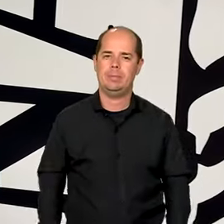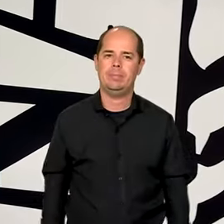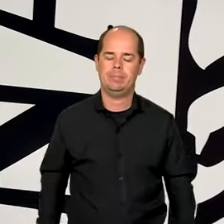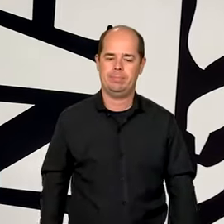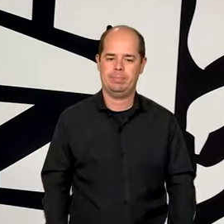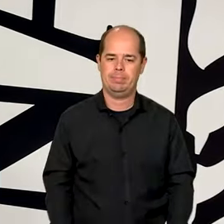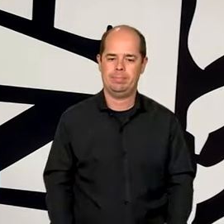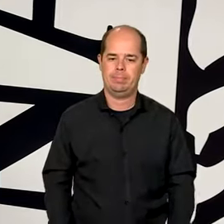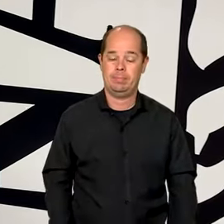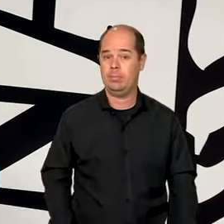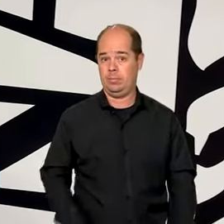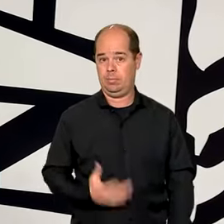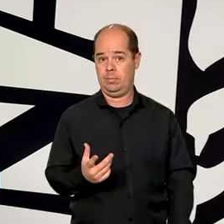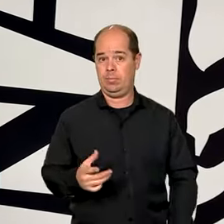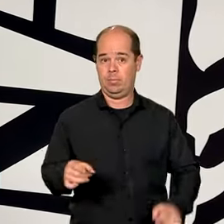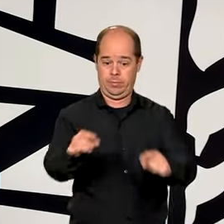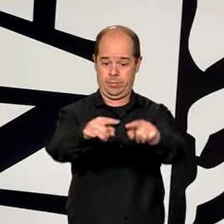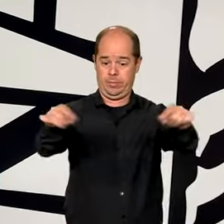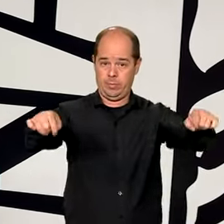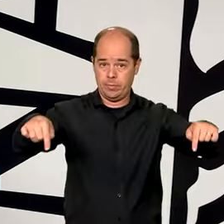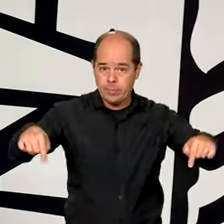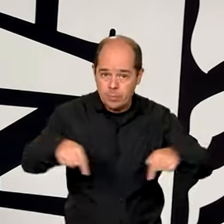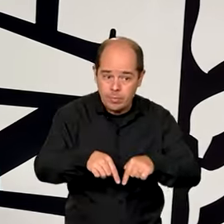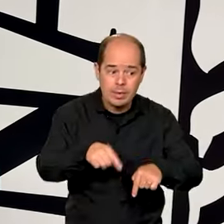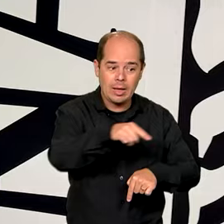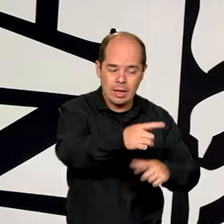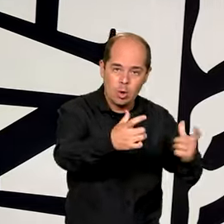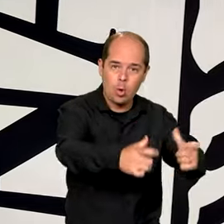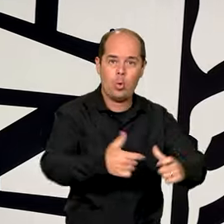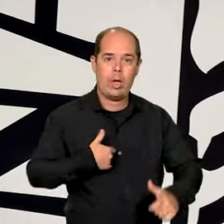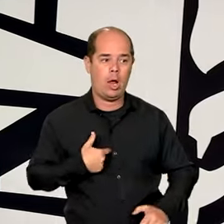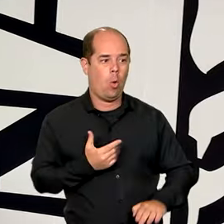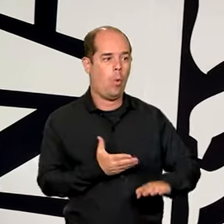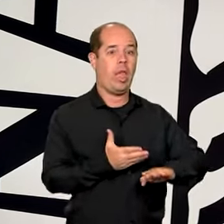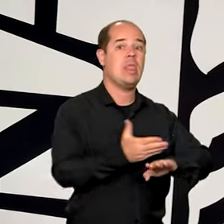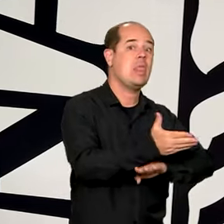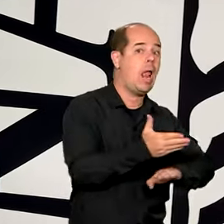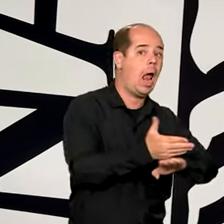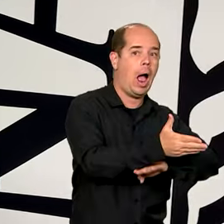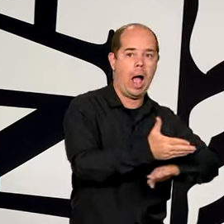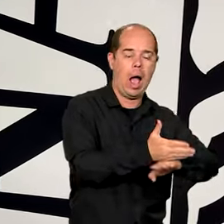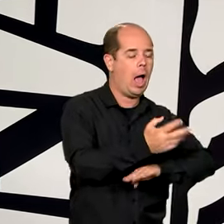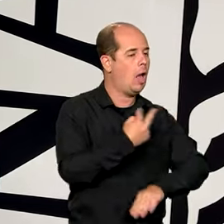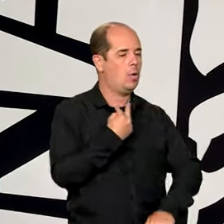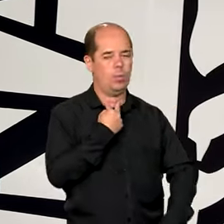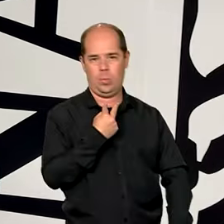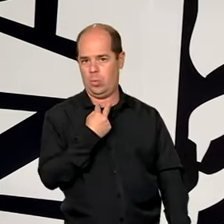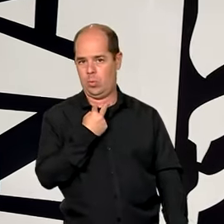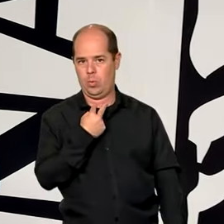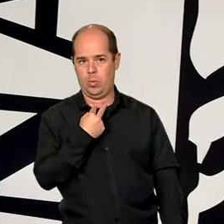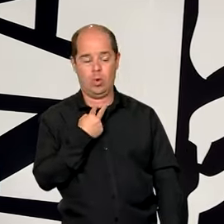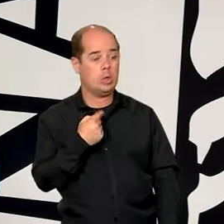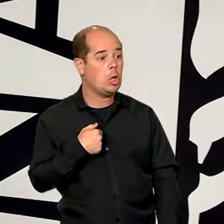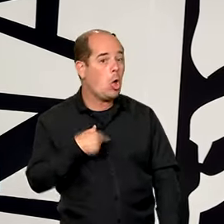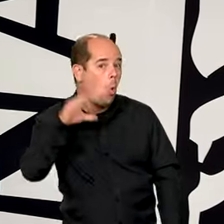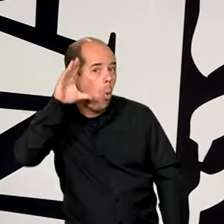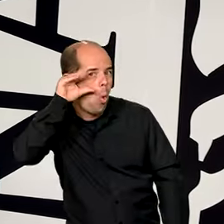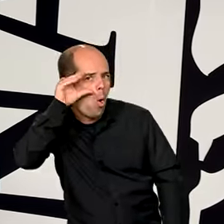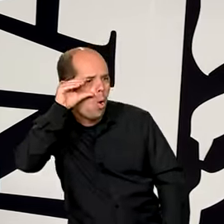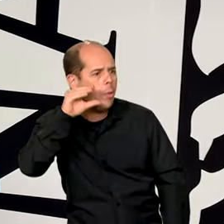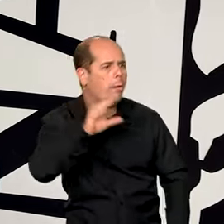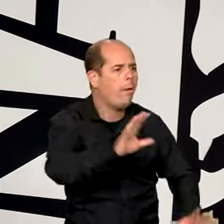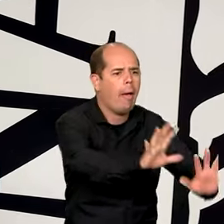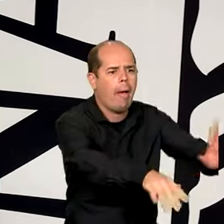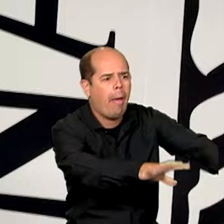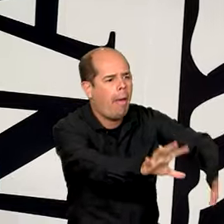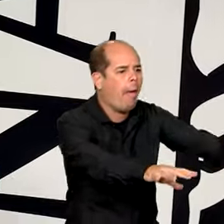sítio arqueológico, não mexer, não entrar, apesar de ser super importante, suscitar muita curiosidade, mas o mais